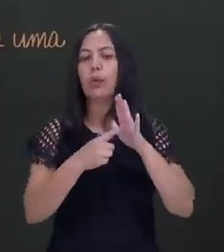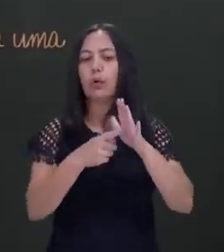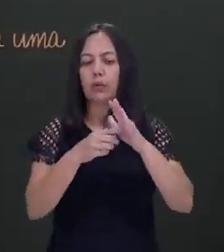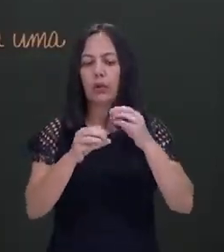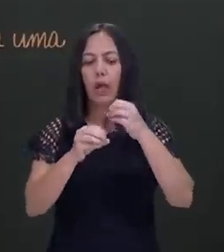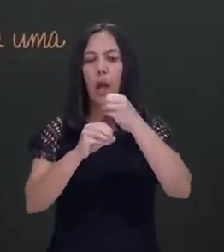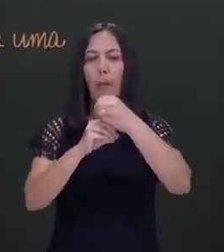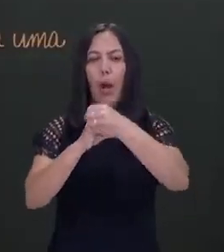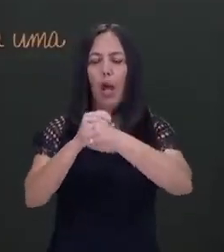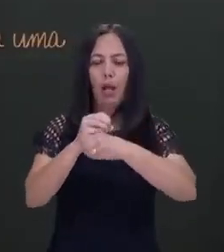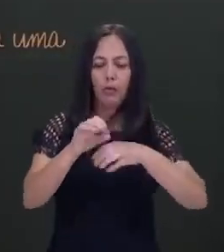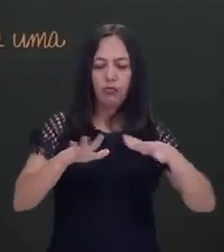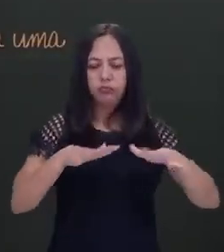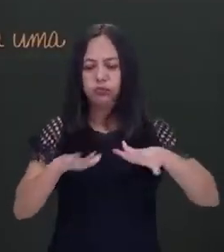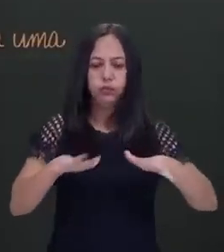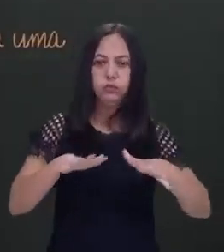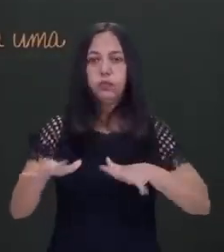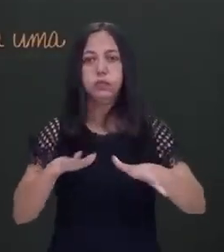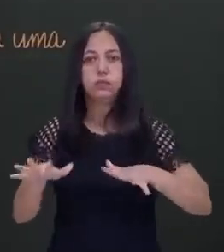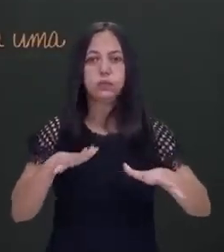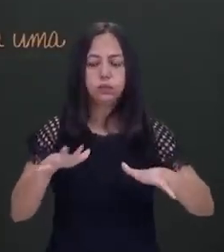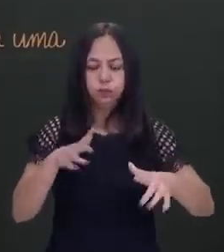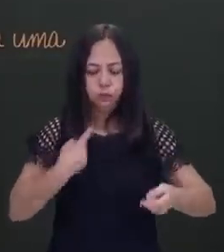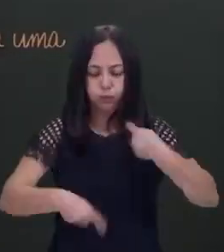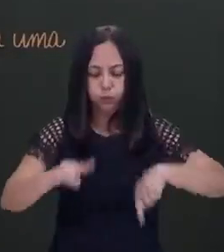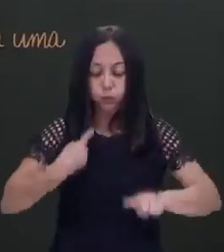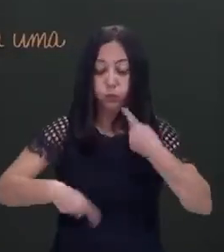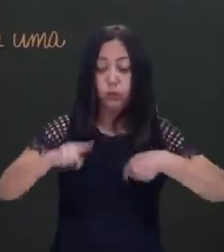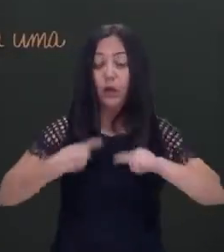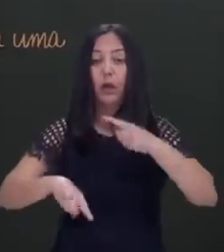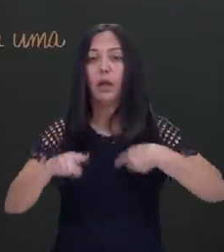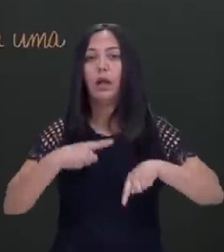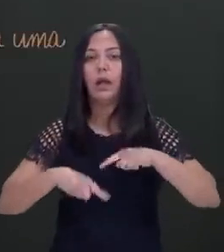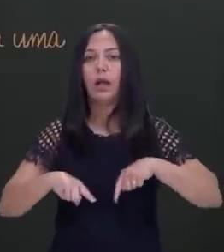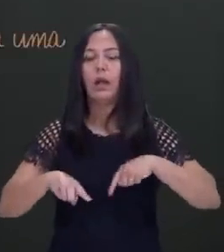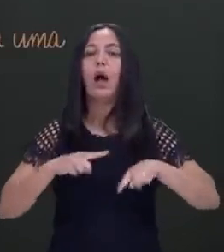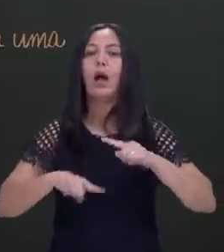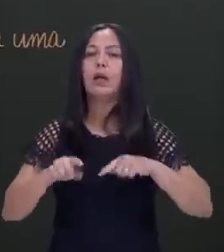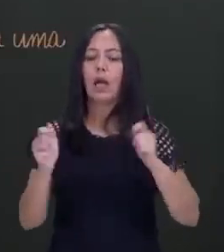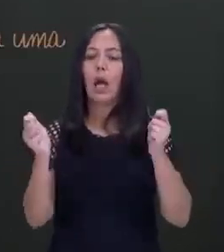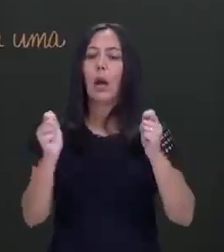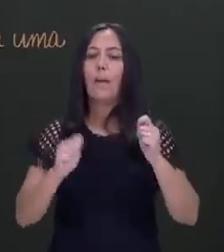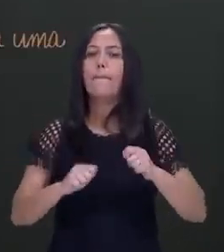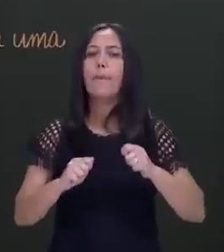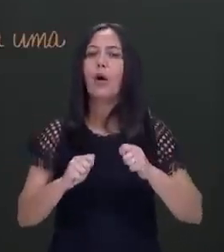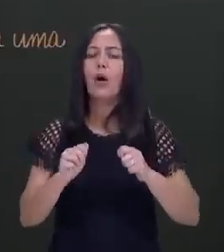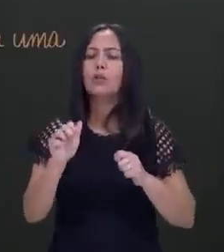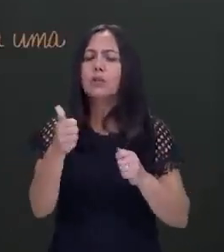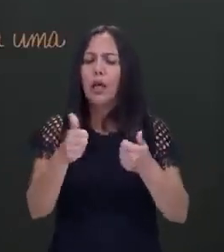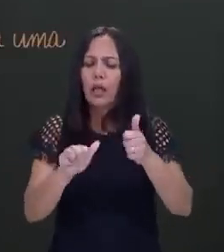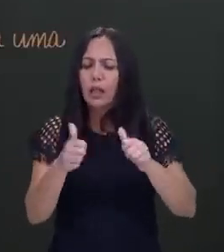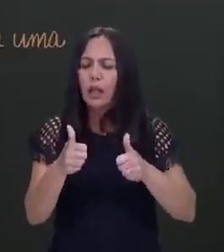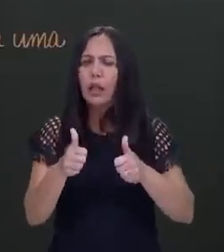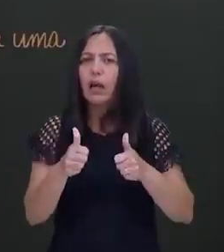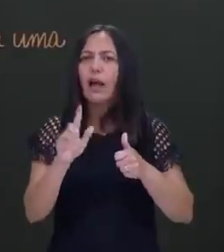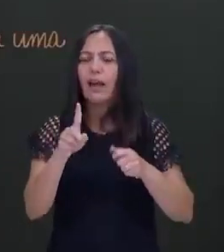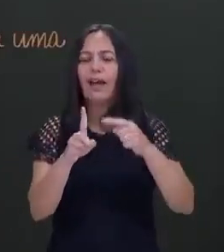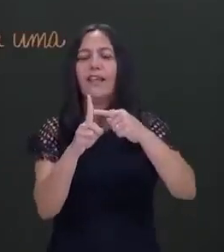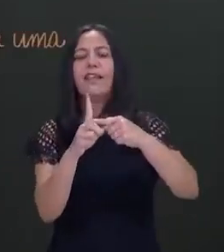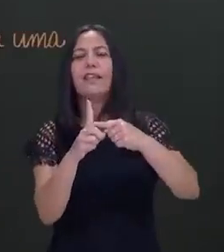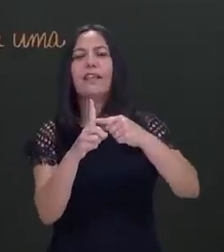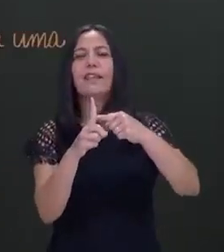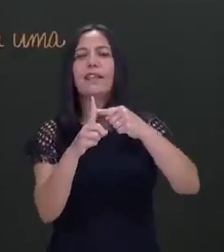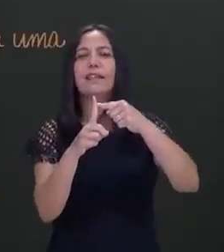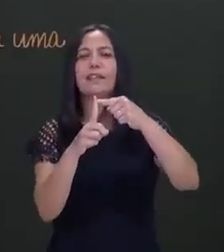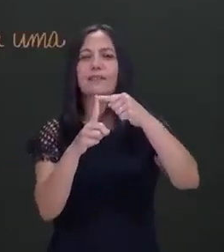ideia de agitadas. Agitadas, agitadas. Essa agitação, ela pode ser verificada. E essa verificação é a temperatura.